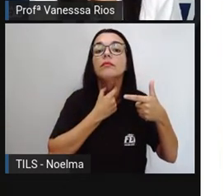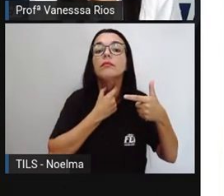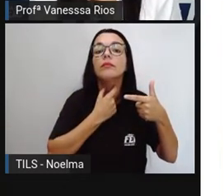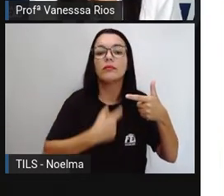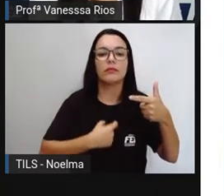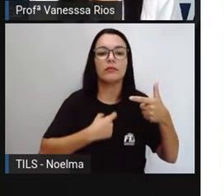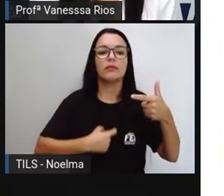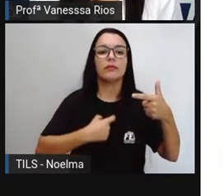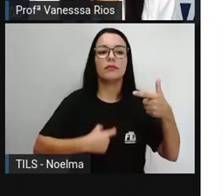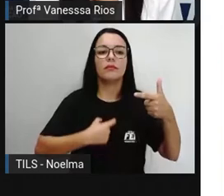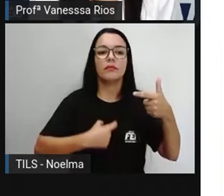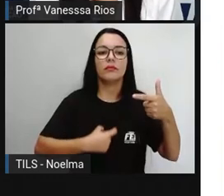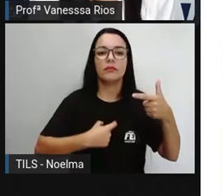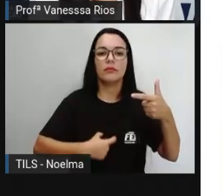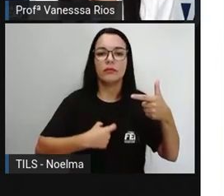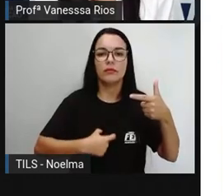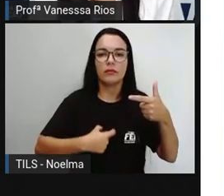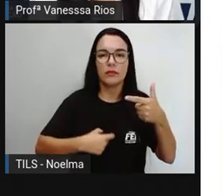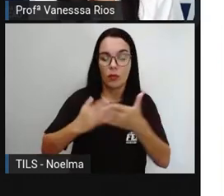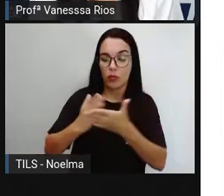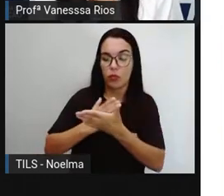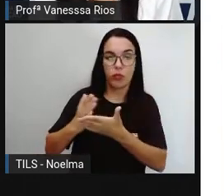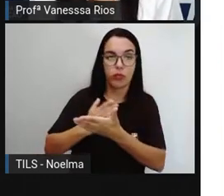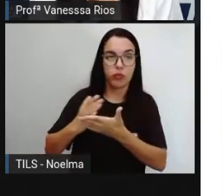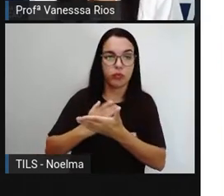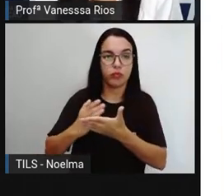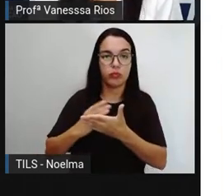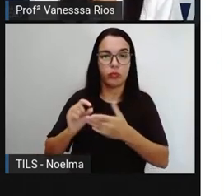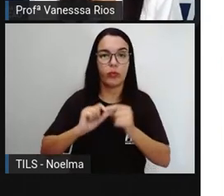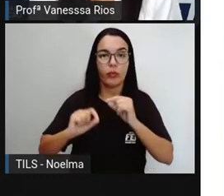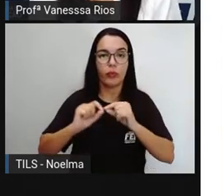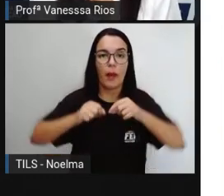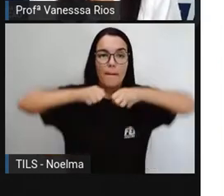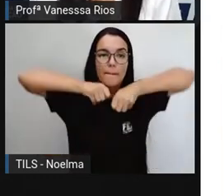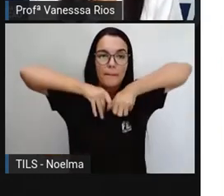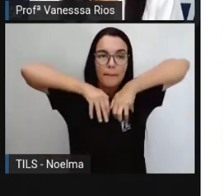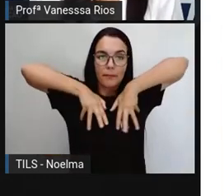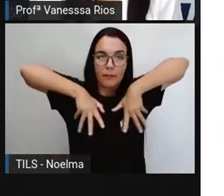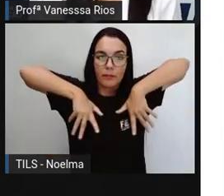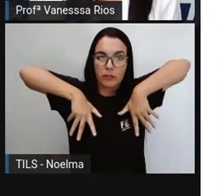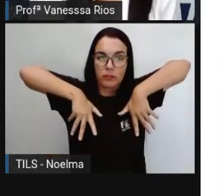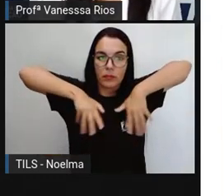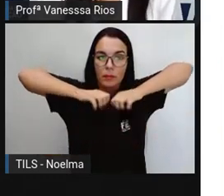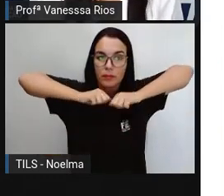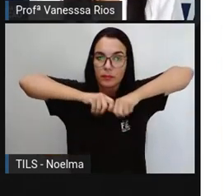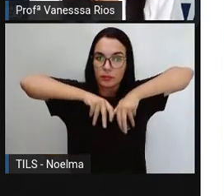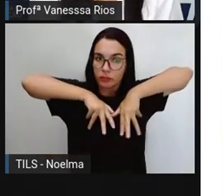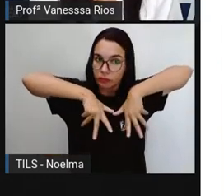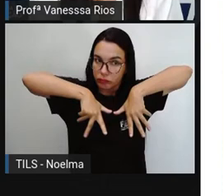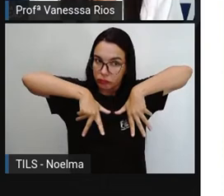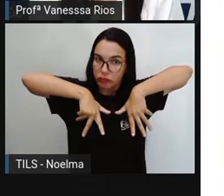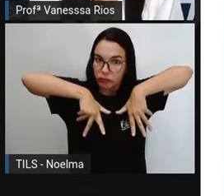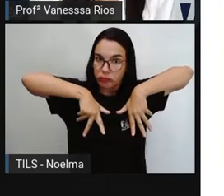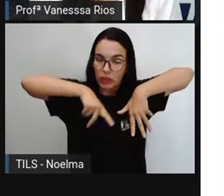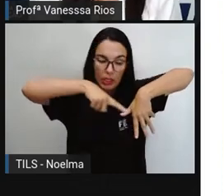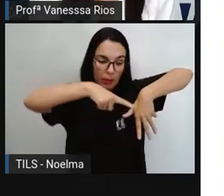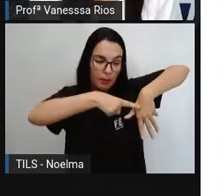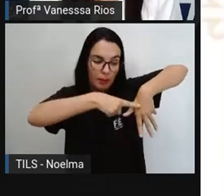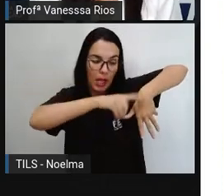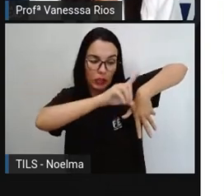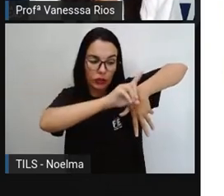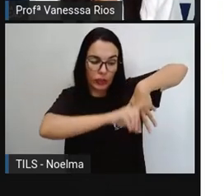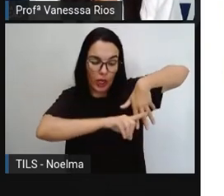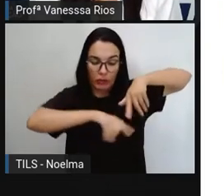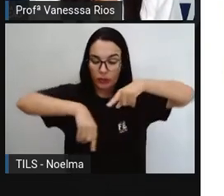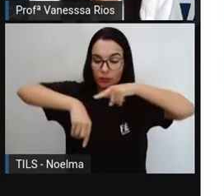da traqueia se divide aí para os brônquios que a gente observa aí, né? O brônquio direito e esquerdo também porque nós temos